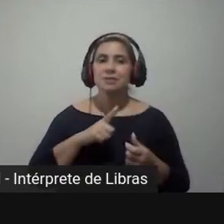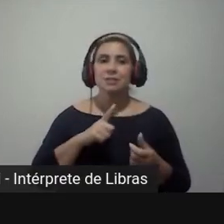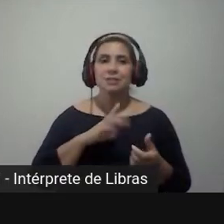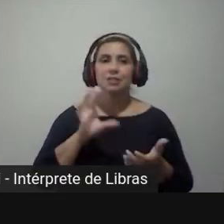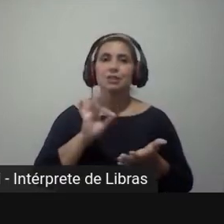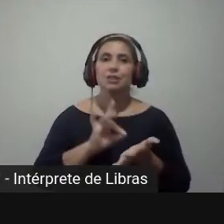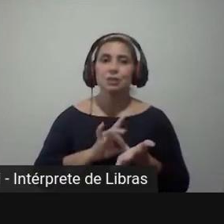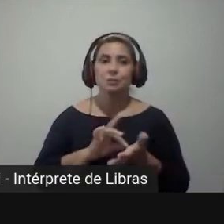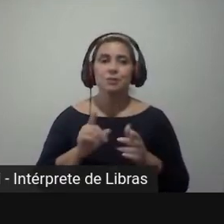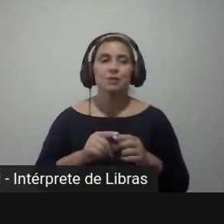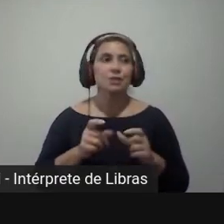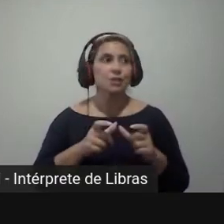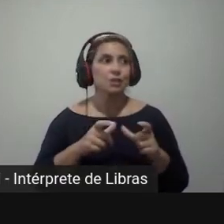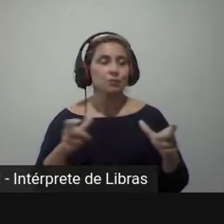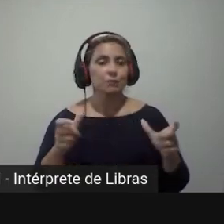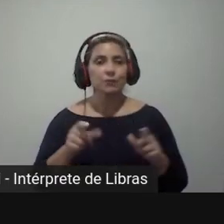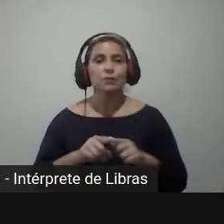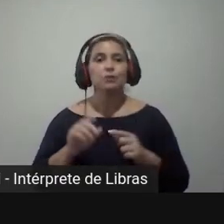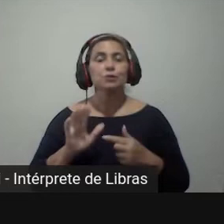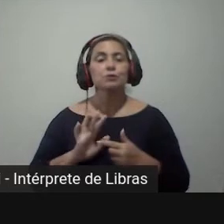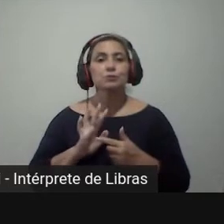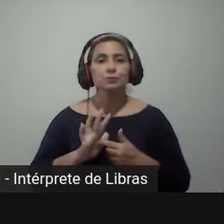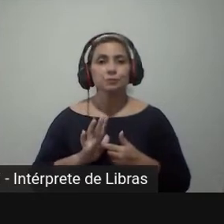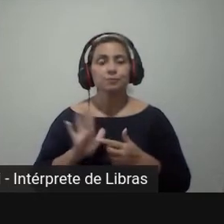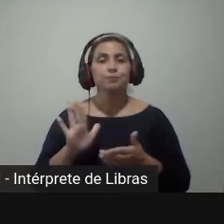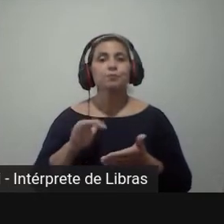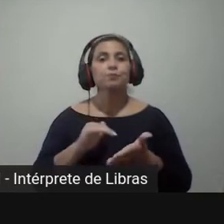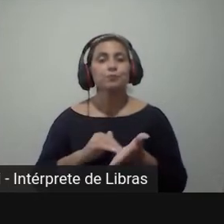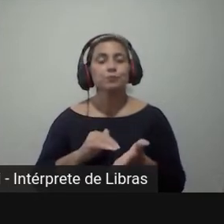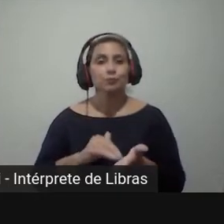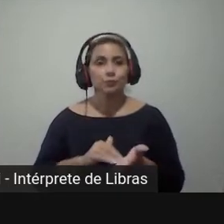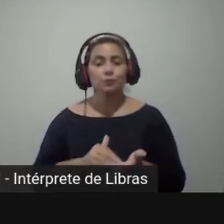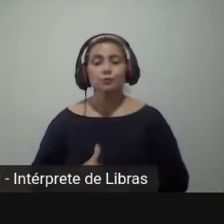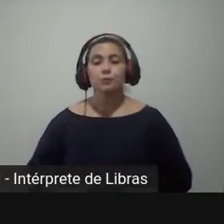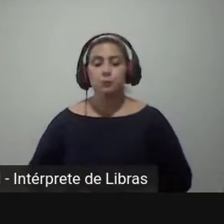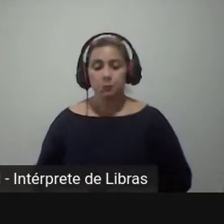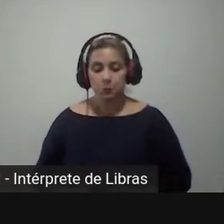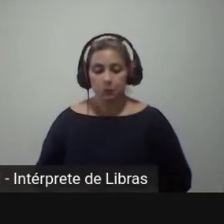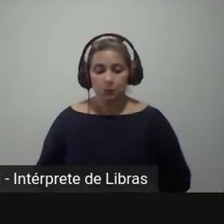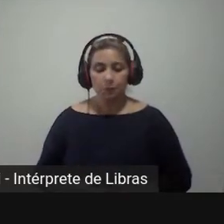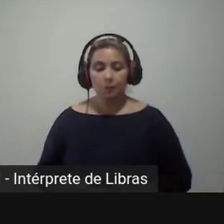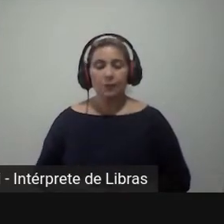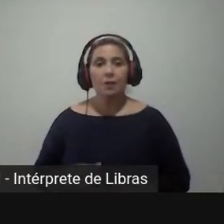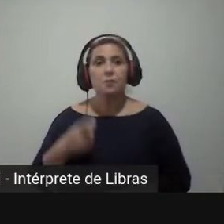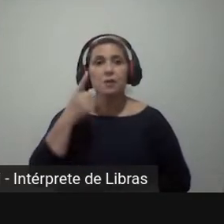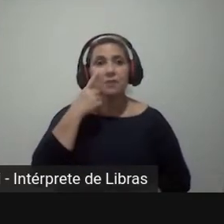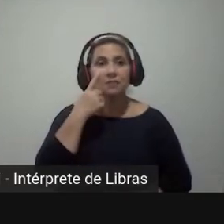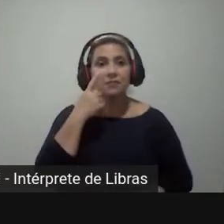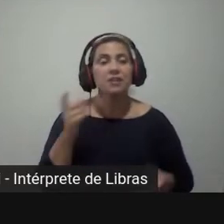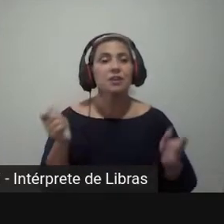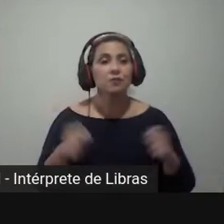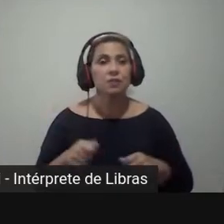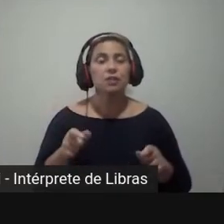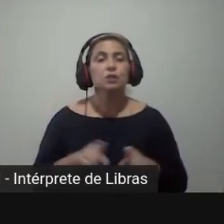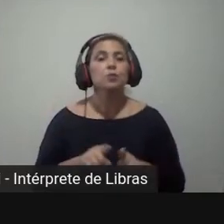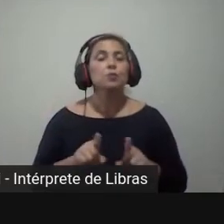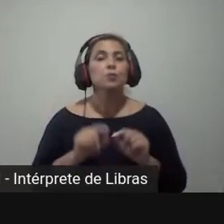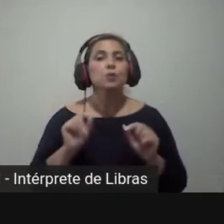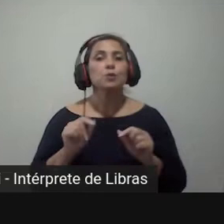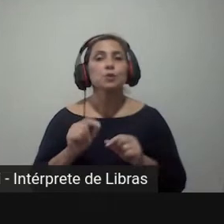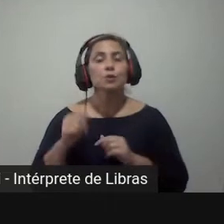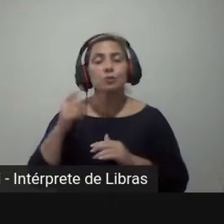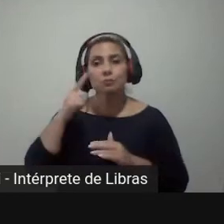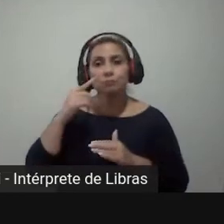acervo tão grande. O próximo slide que é o final vemos que foi possível verificar ainda que o